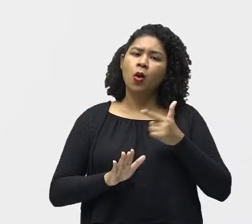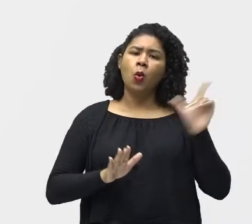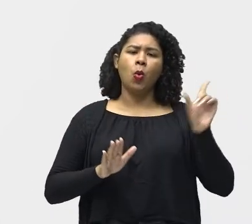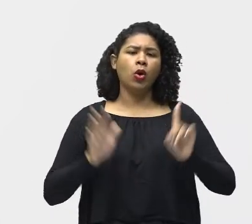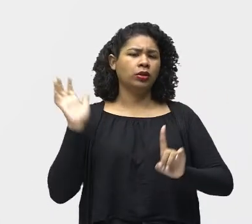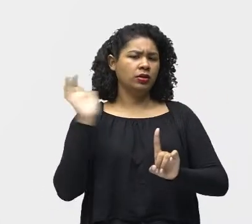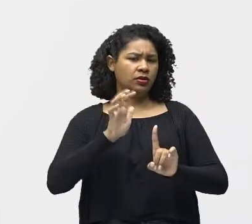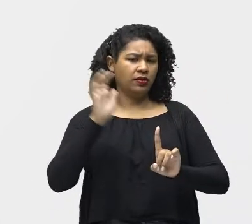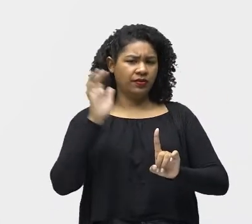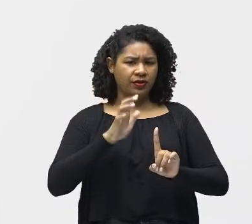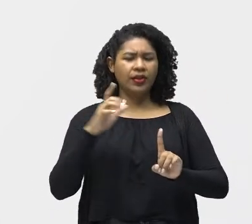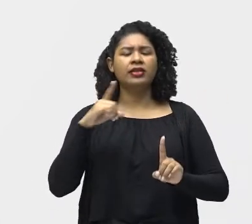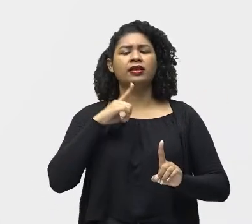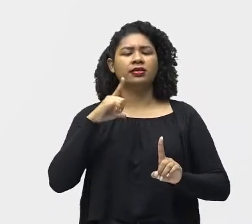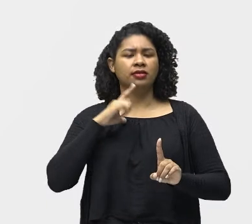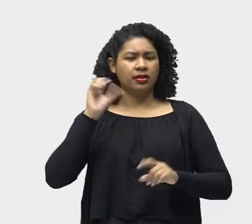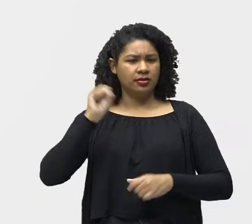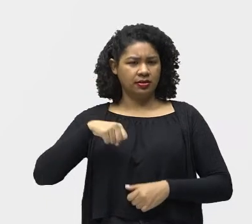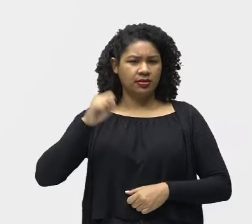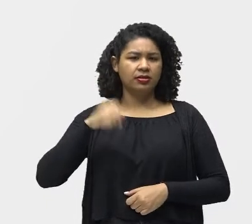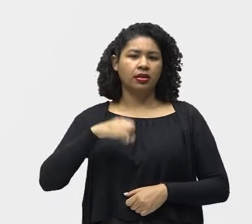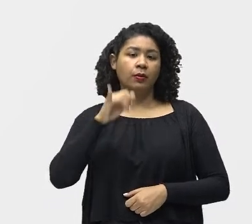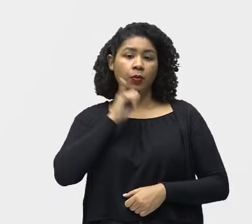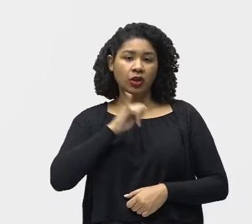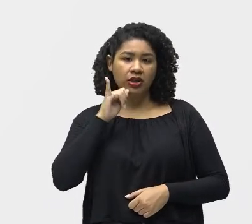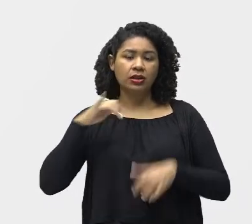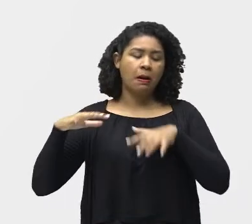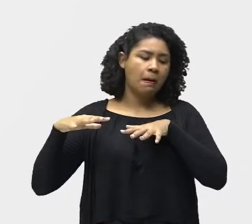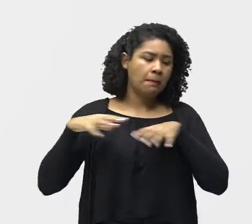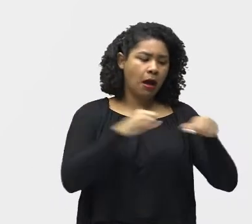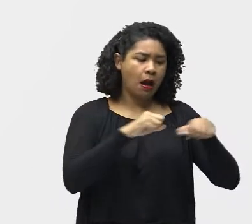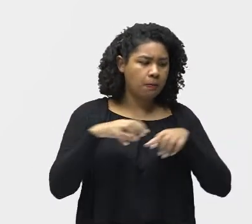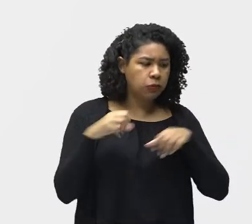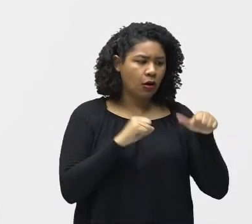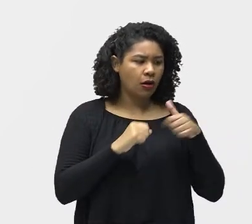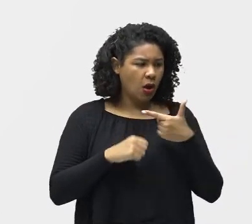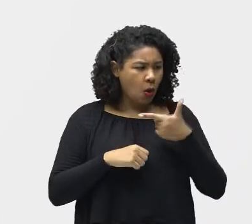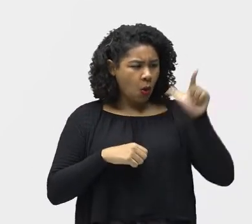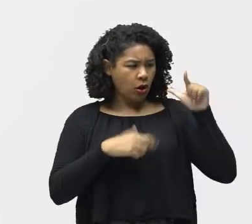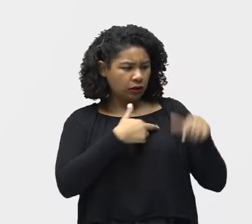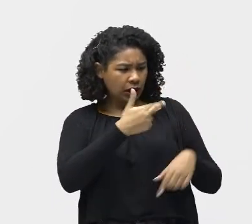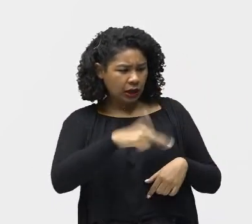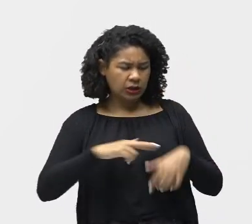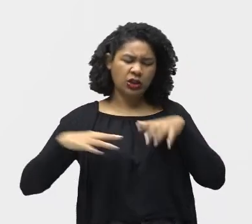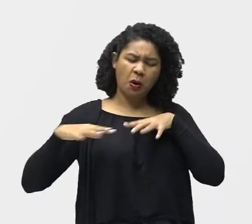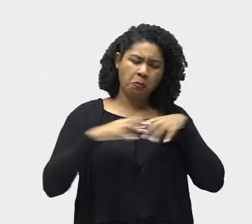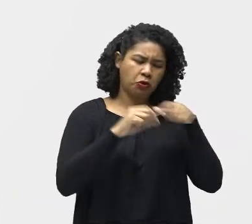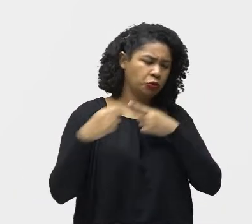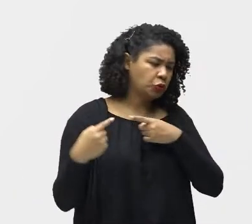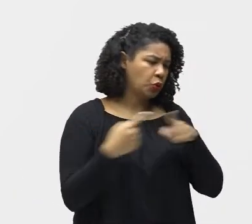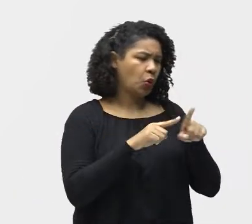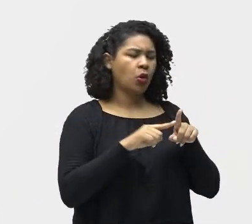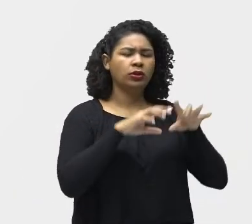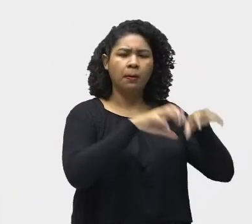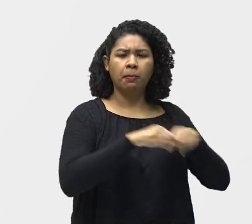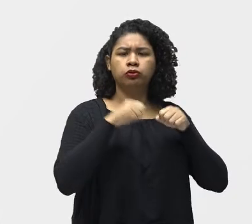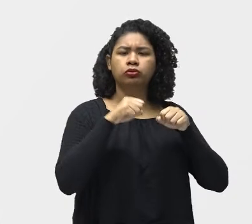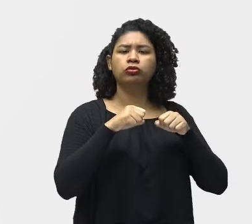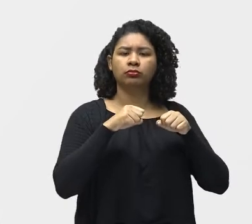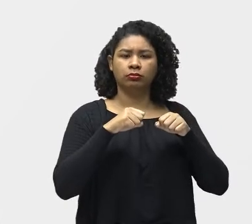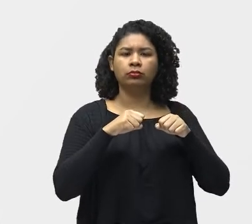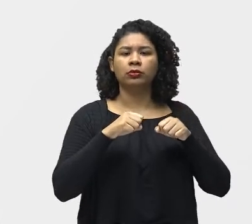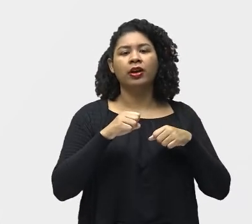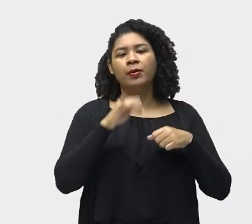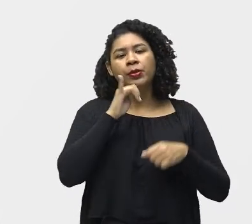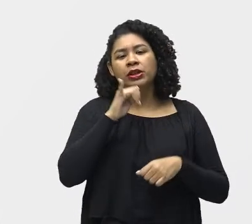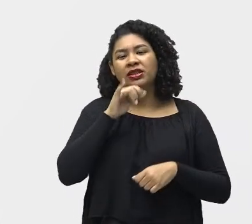efeitos Também foram vistos Em larga escala Como por exemplo A perseguição A outras doutrinas Religiosas Como a gente viu Por exemplo Na França A noite de São